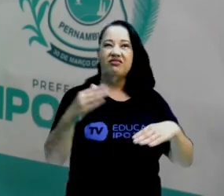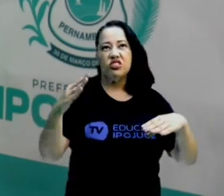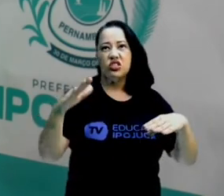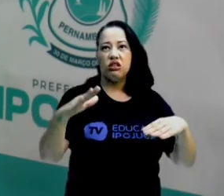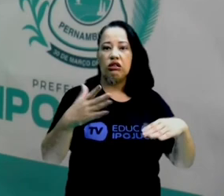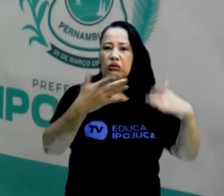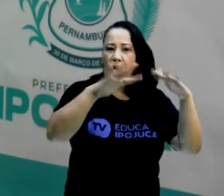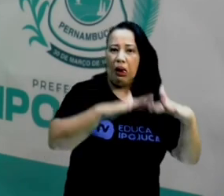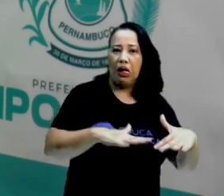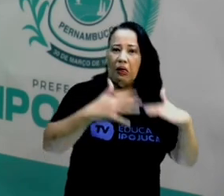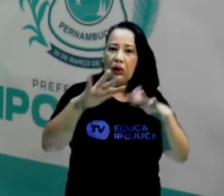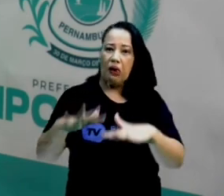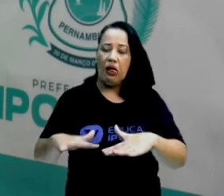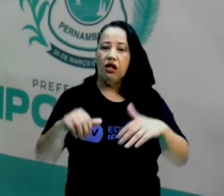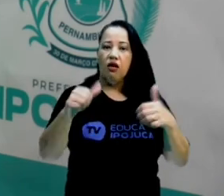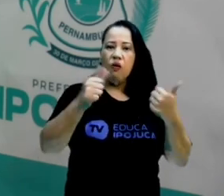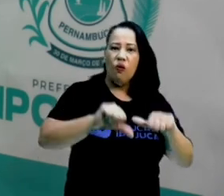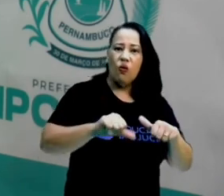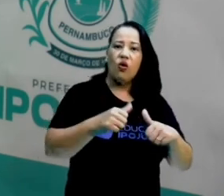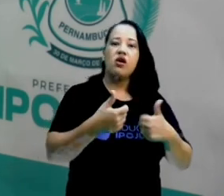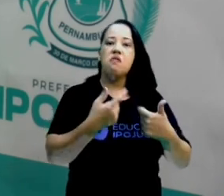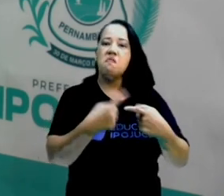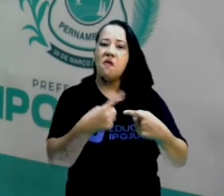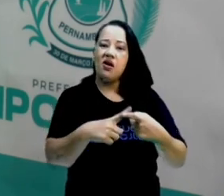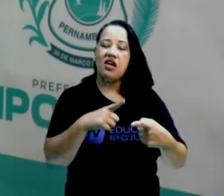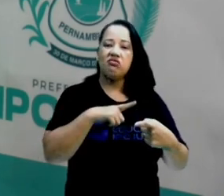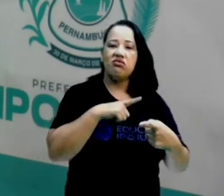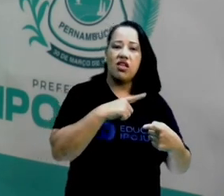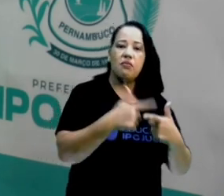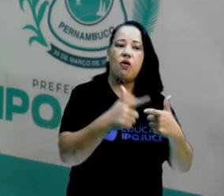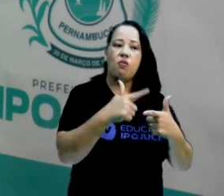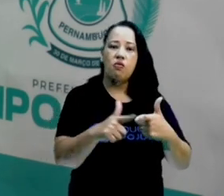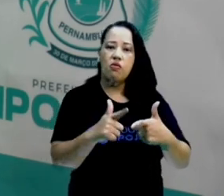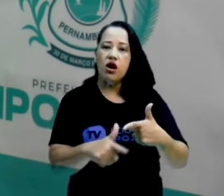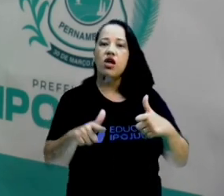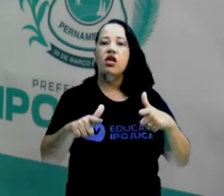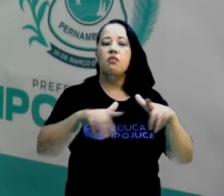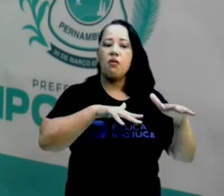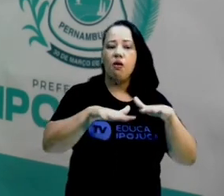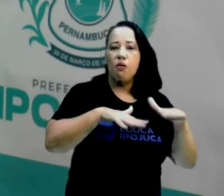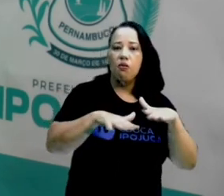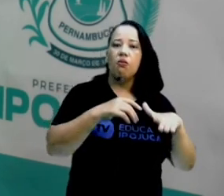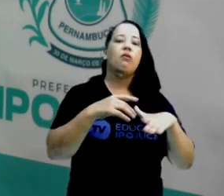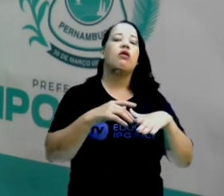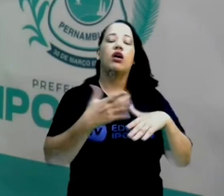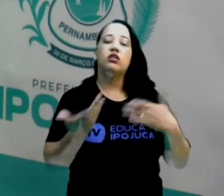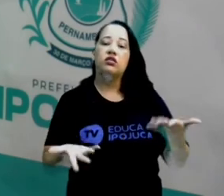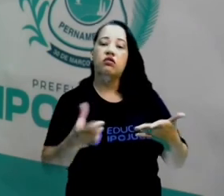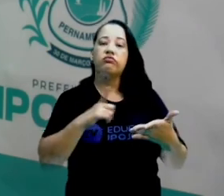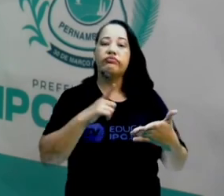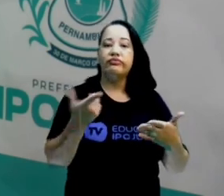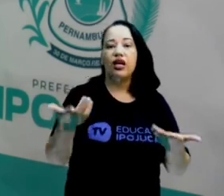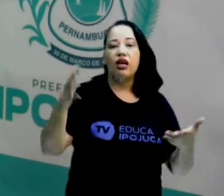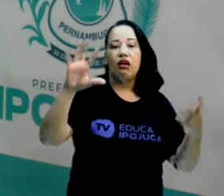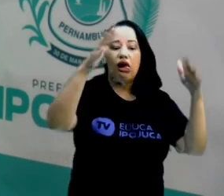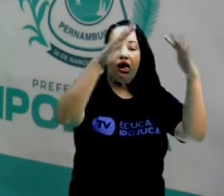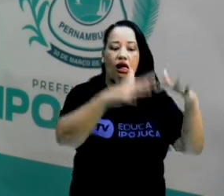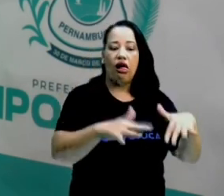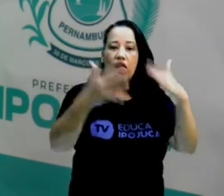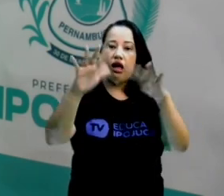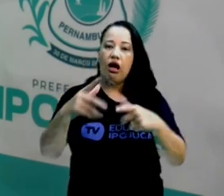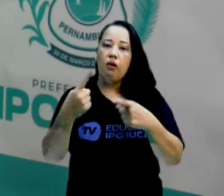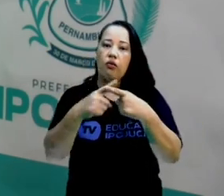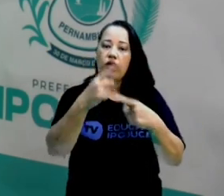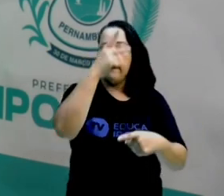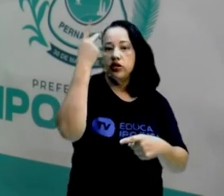geralmente quando acontece um terremoto, quando acontece uma erupção vulcânica, a gente associa a destruição por conta das pessoas